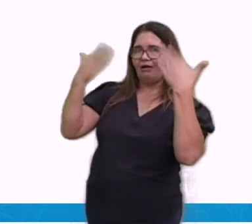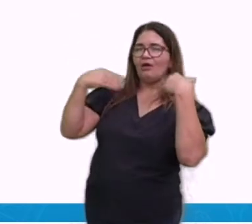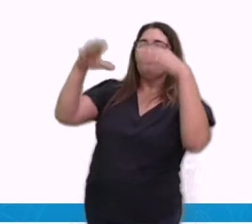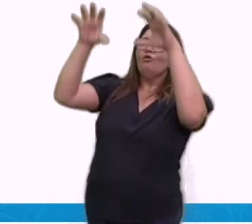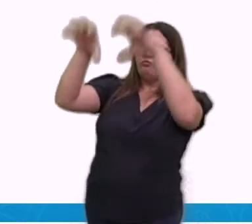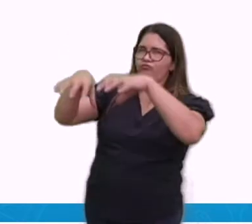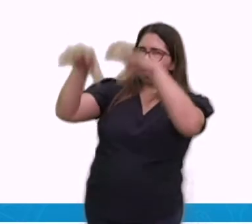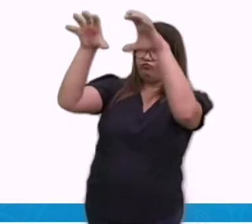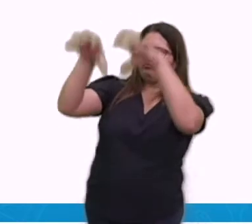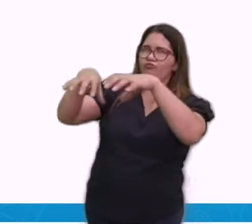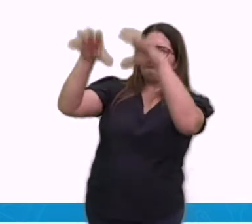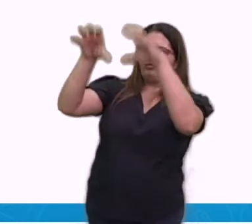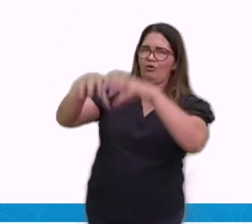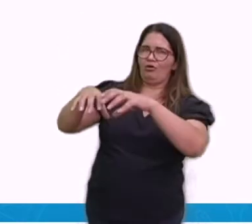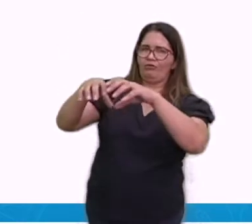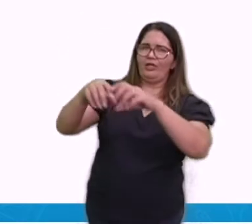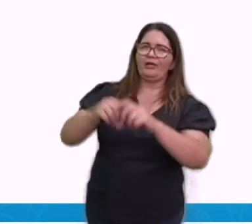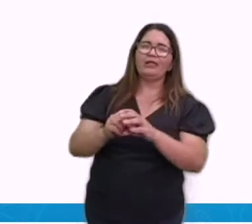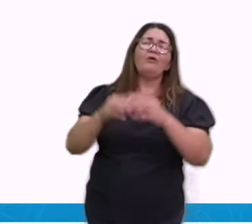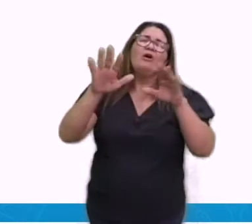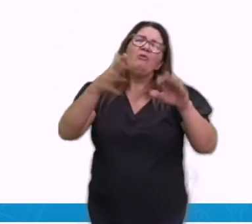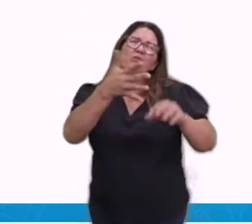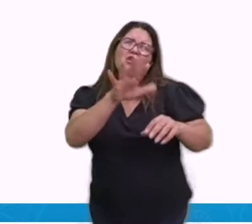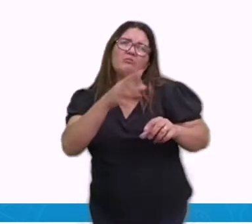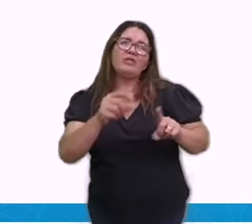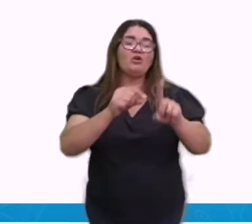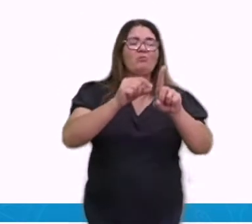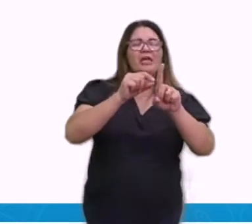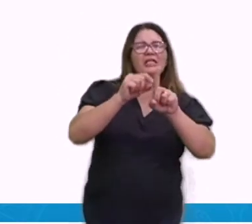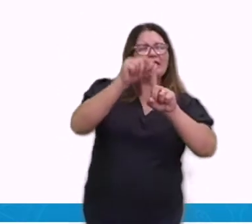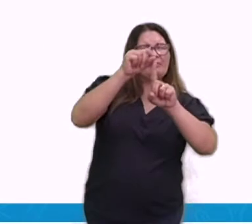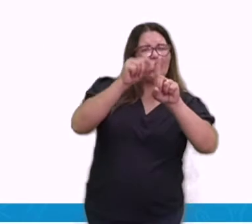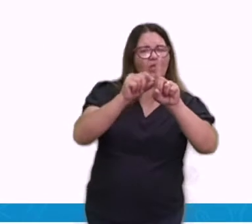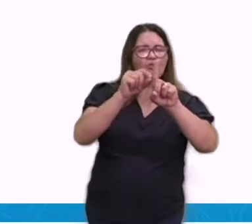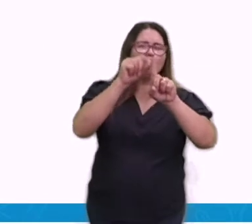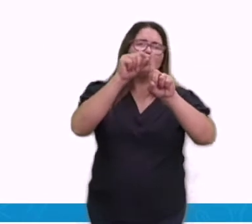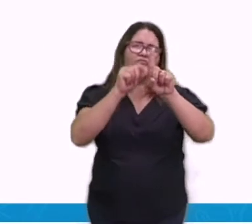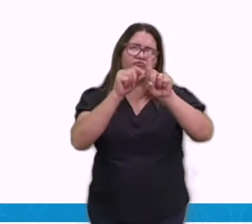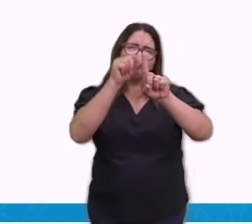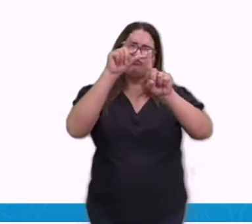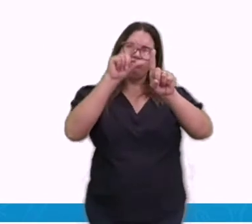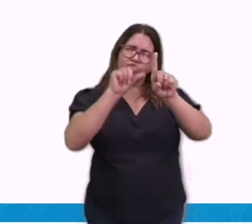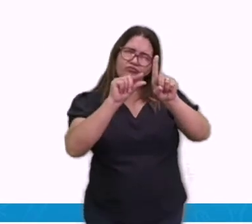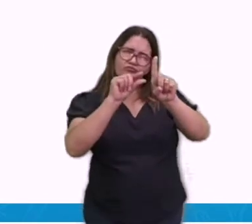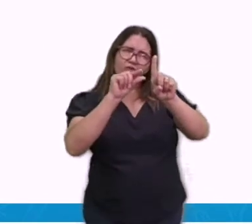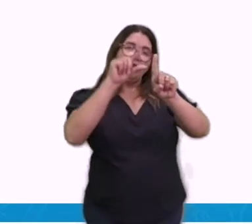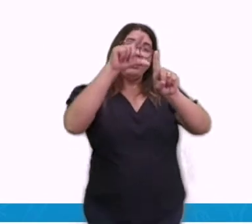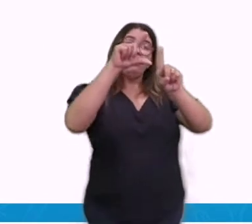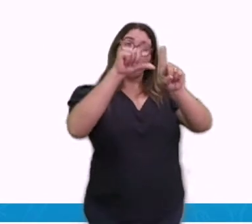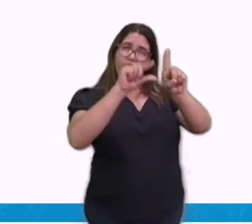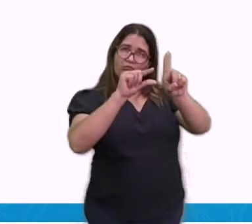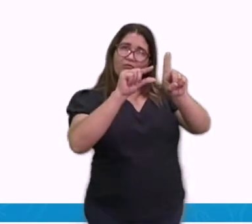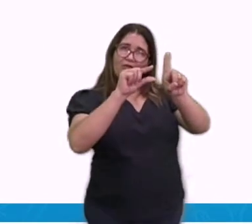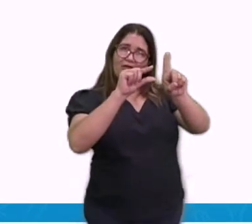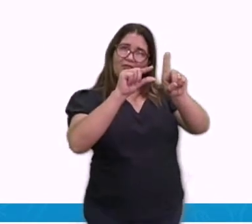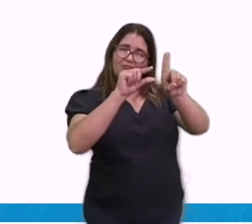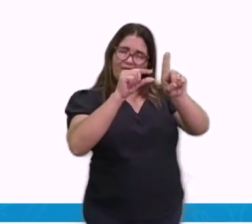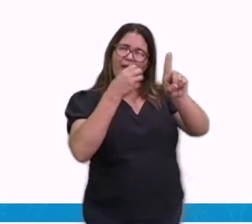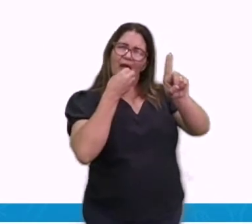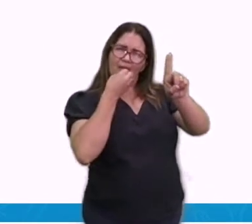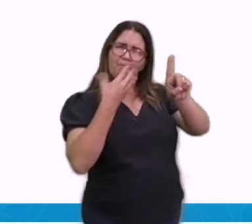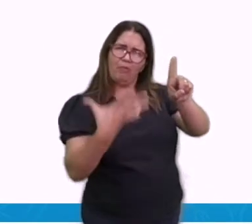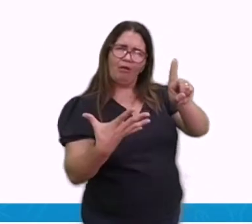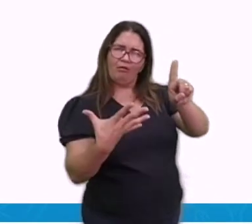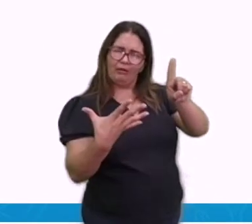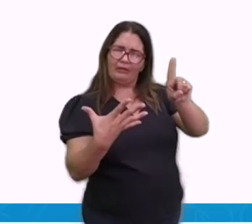alta durante o ano todo. Ela pode variar entre 18 e 28 graus. Então é uma temperatura boa. Para quem